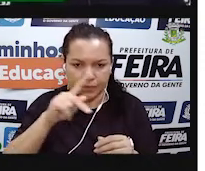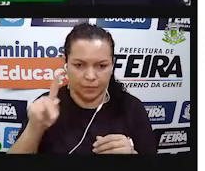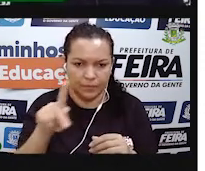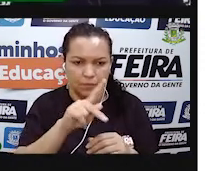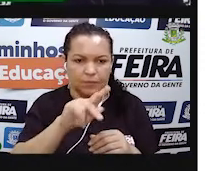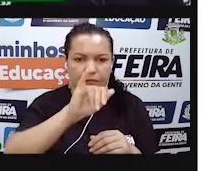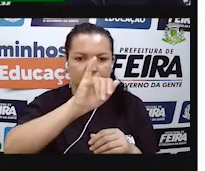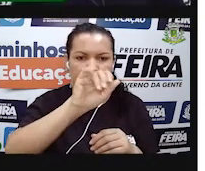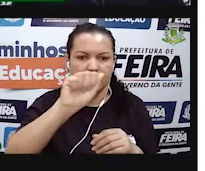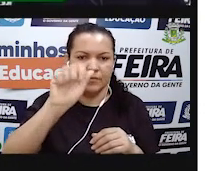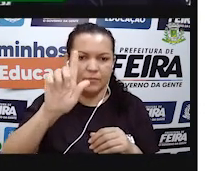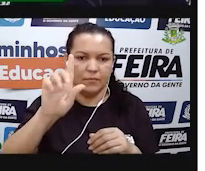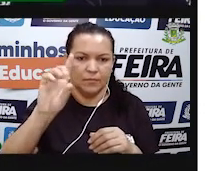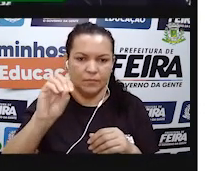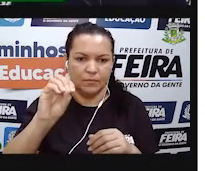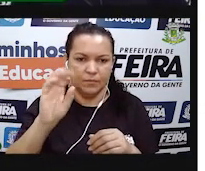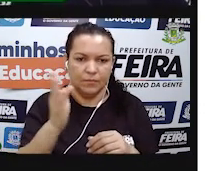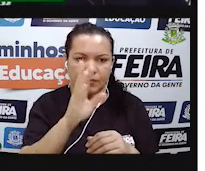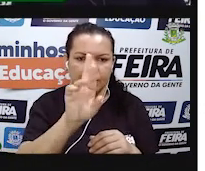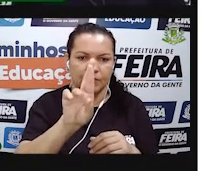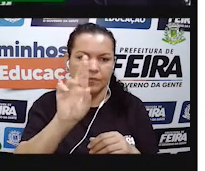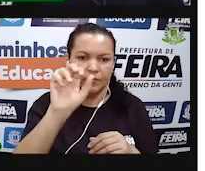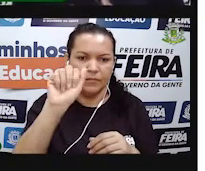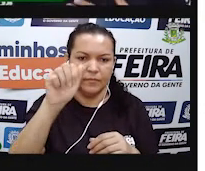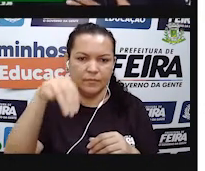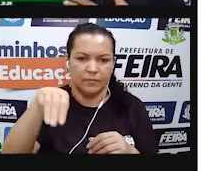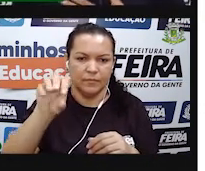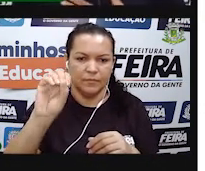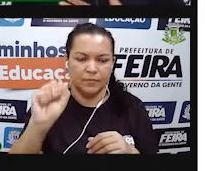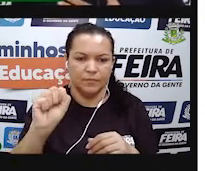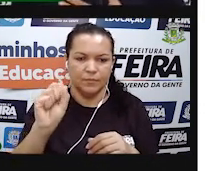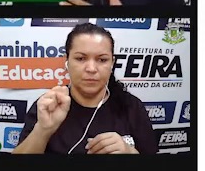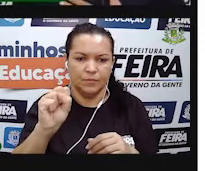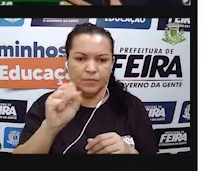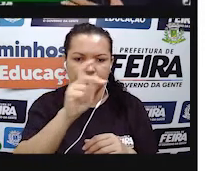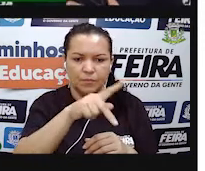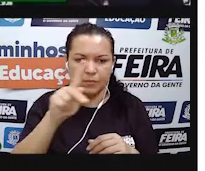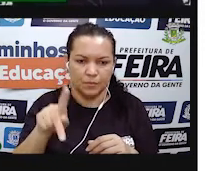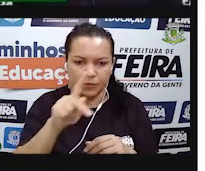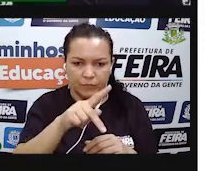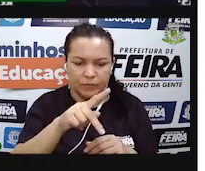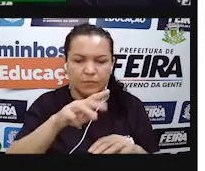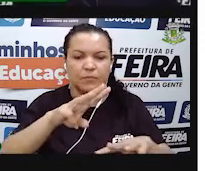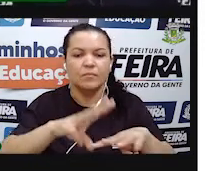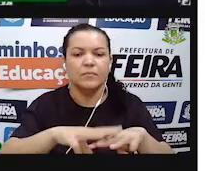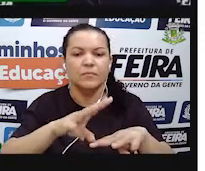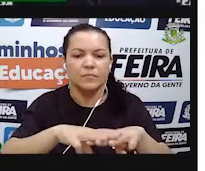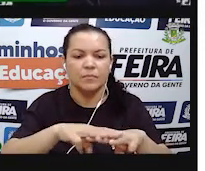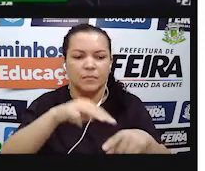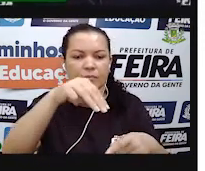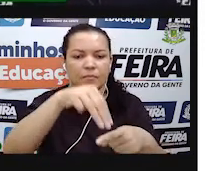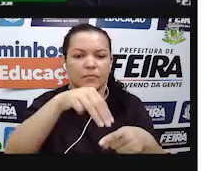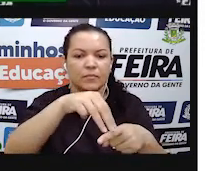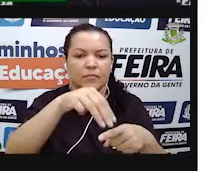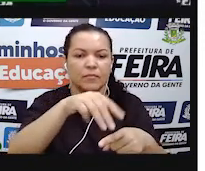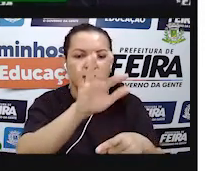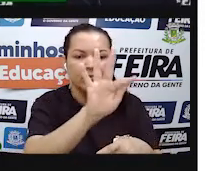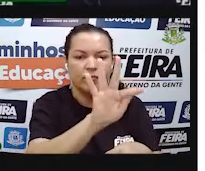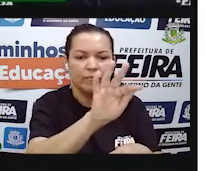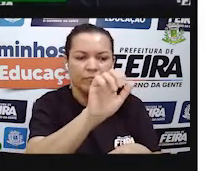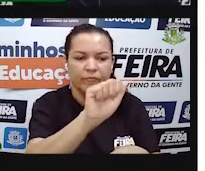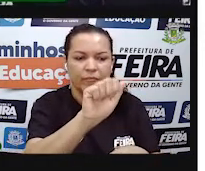de Santana. Eu sou Iago Ramos, sou professor de matemática da Escola